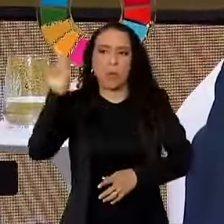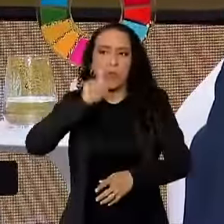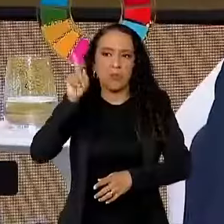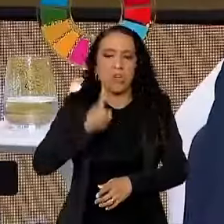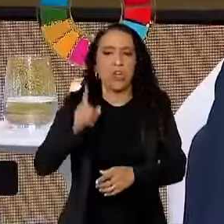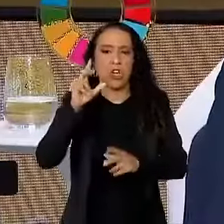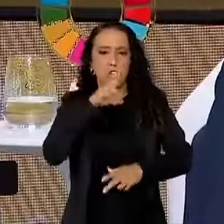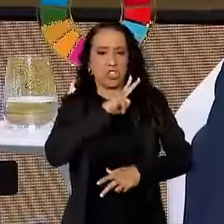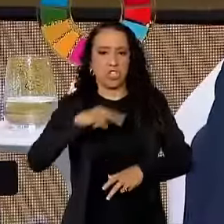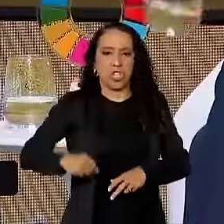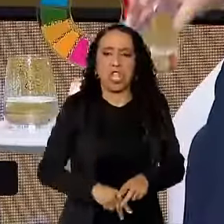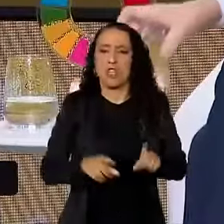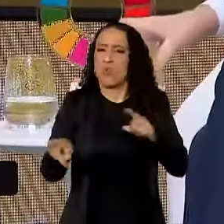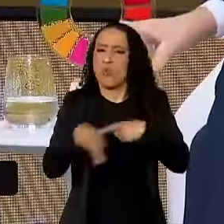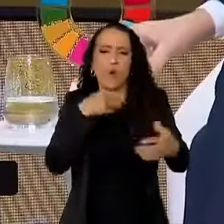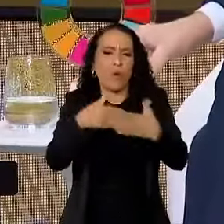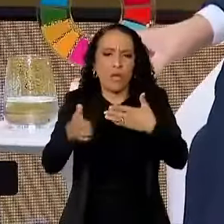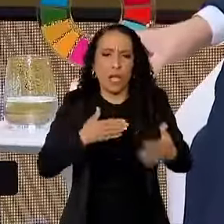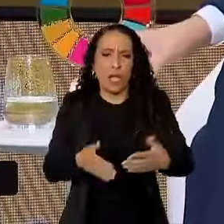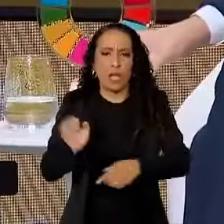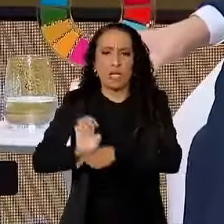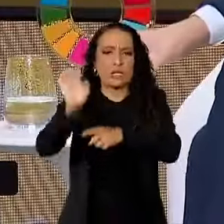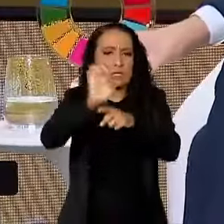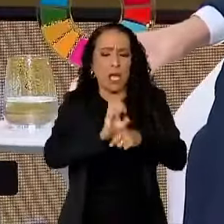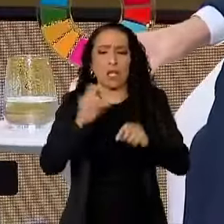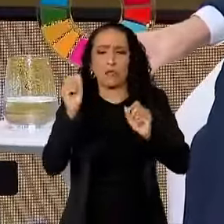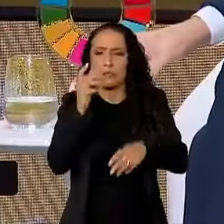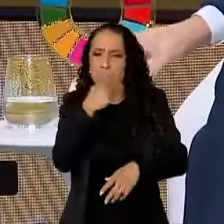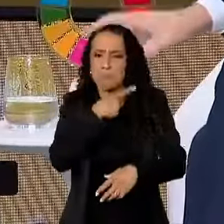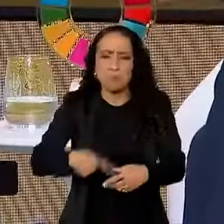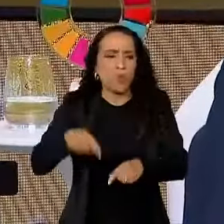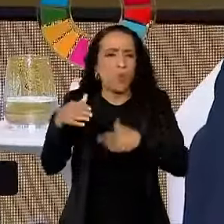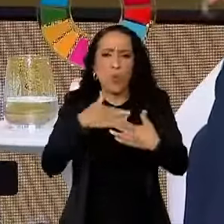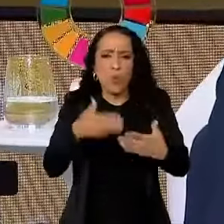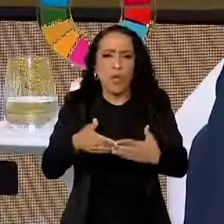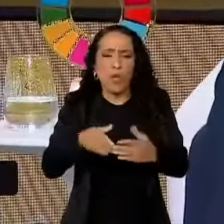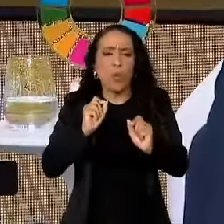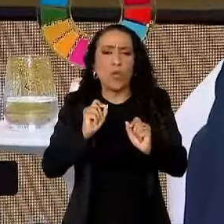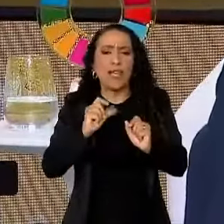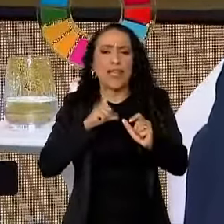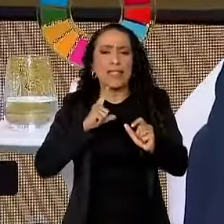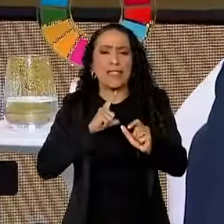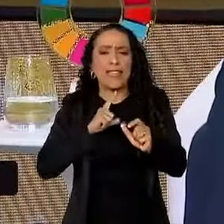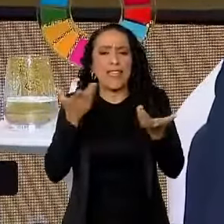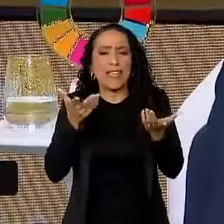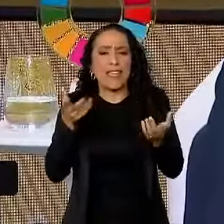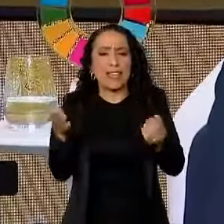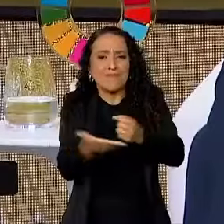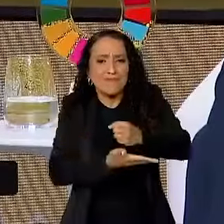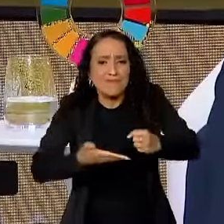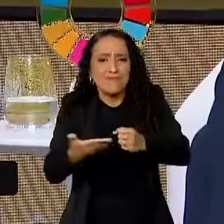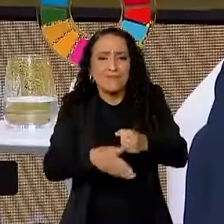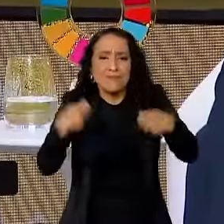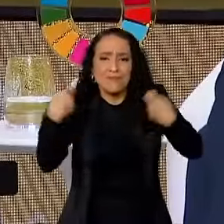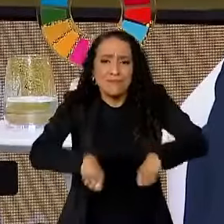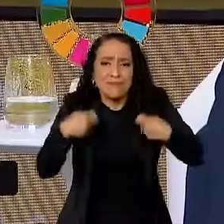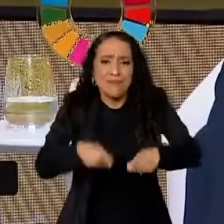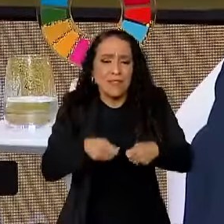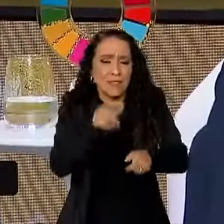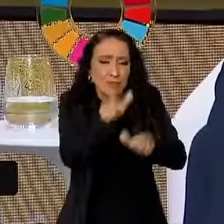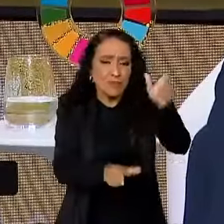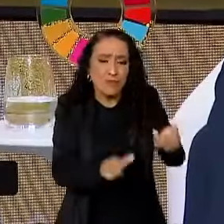finlandês, o norueguês, ter como premissa básica atender as necessidades do mais pobre.